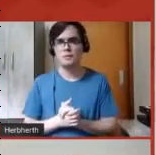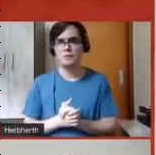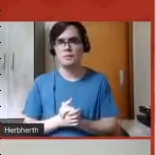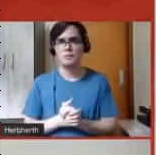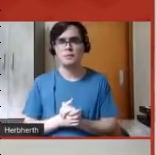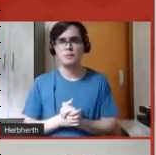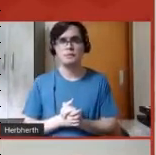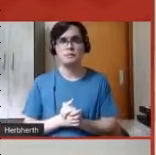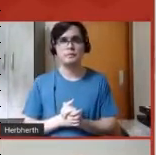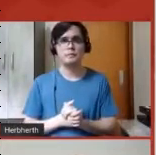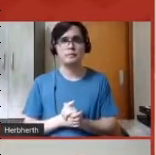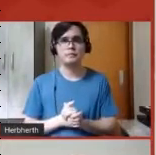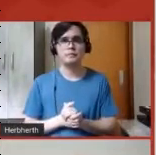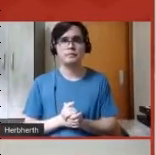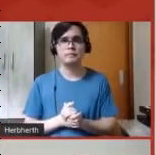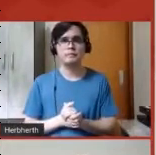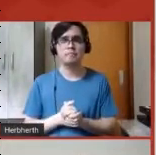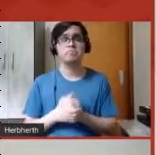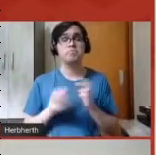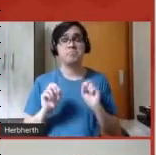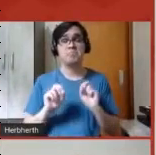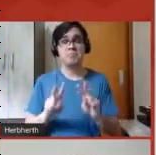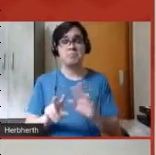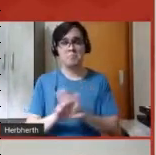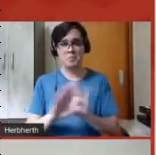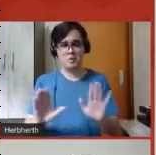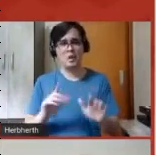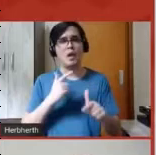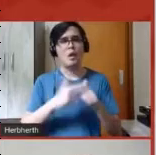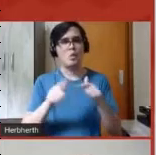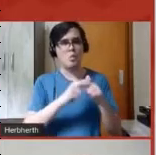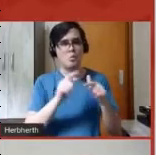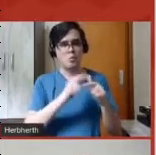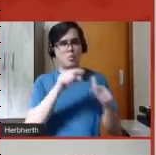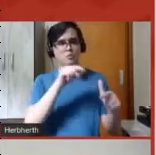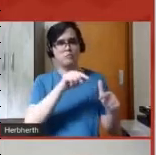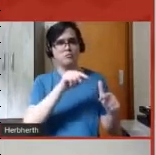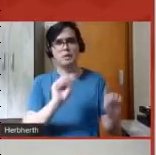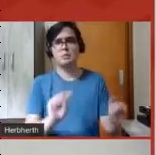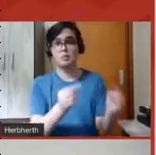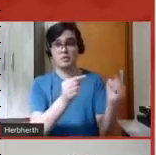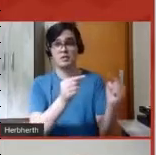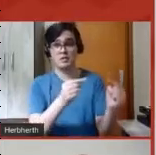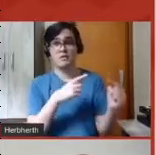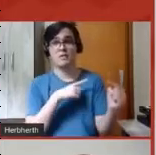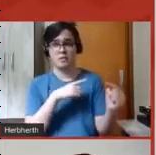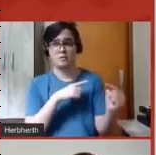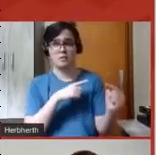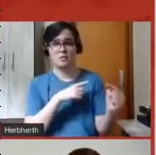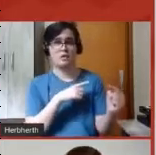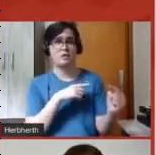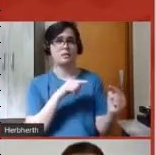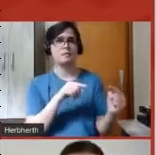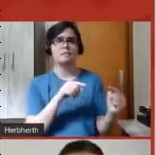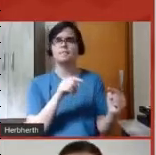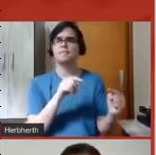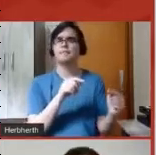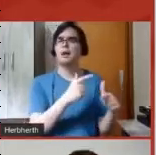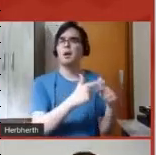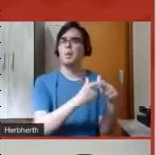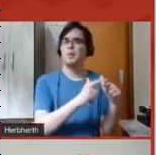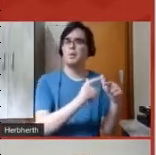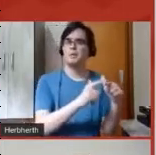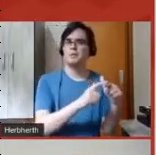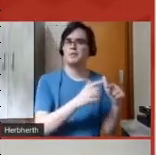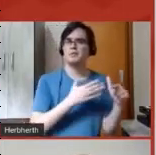problema, a partir do desafio que temos em mãos, na verdade, prefiro a palavra desafio do que a palavra